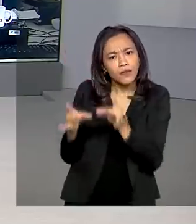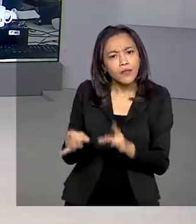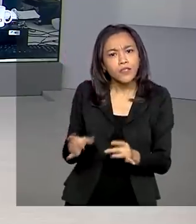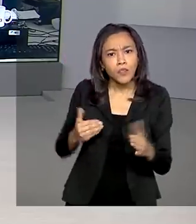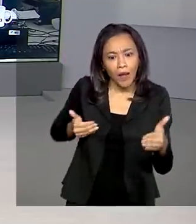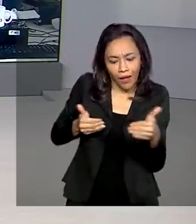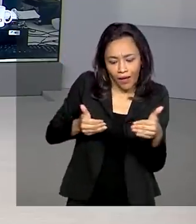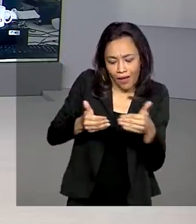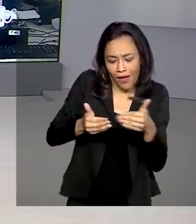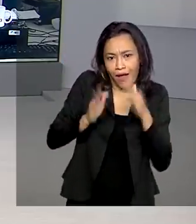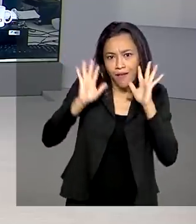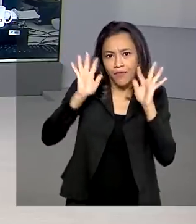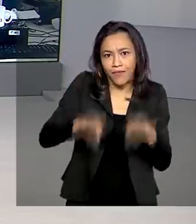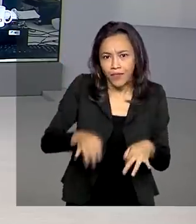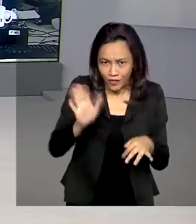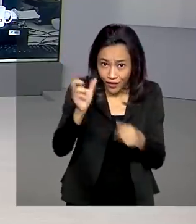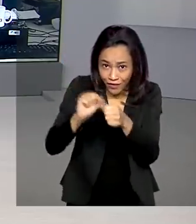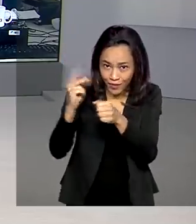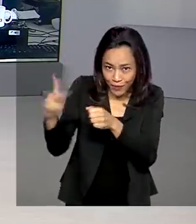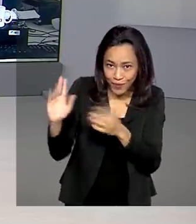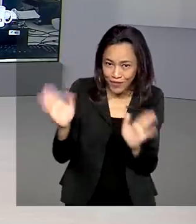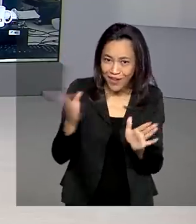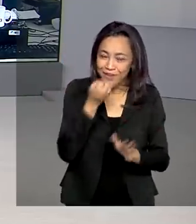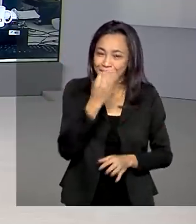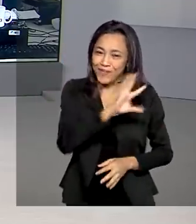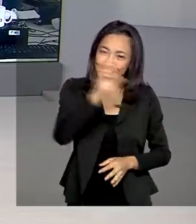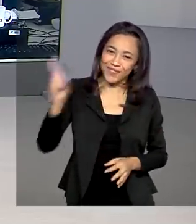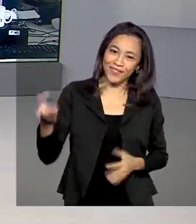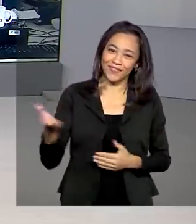declaração do Imposto de Renda. E você já fez a sua, Cláudia? Bom dia.